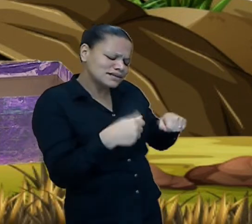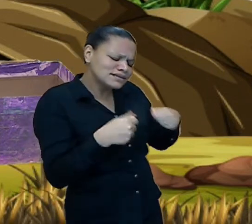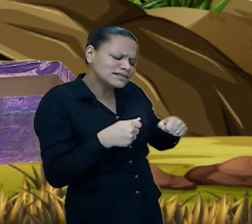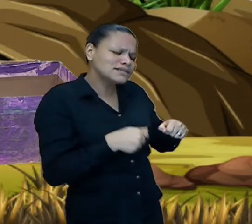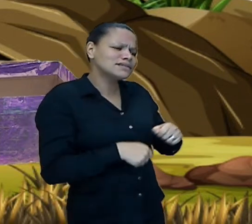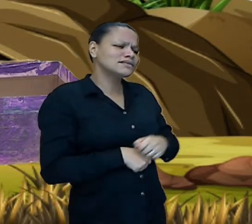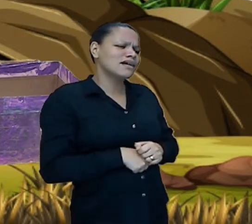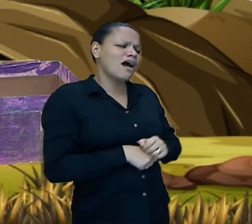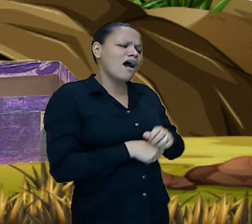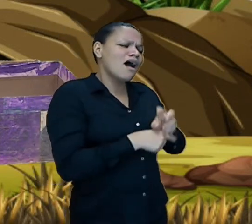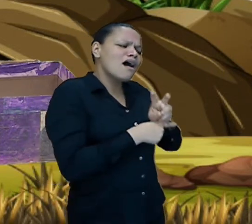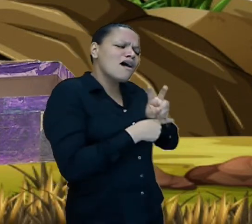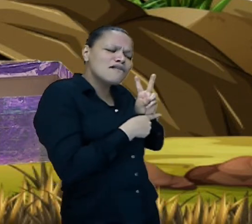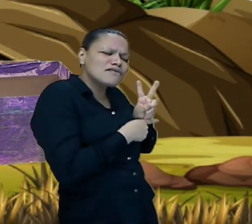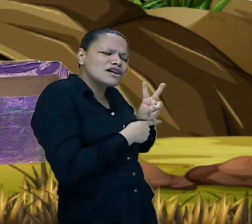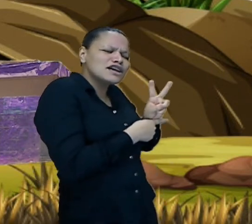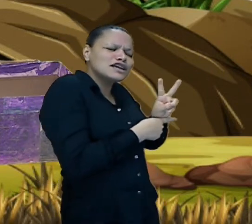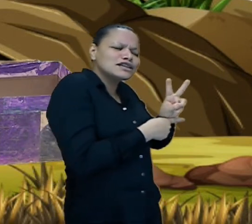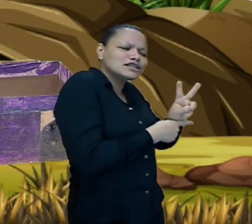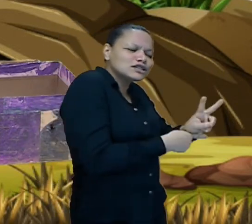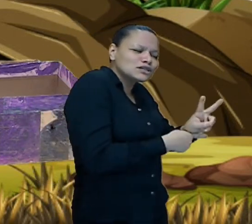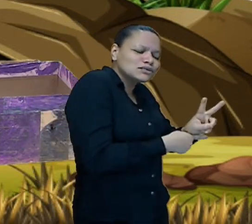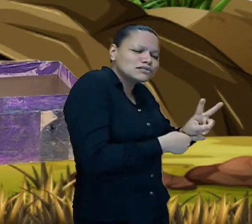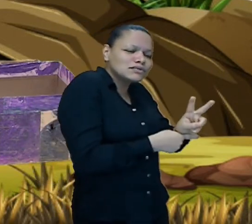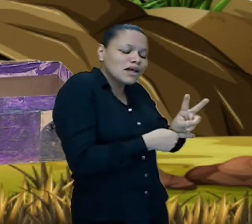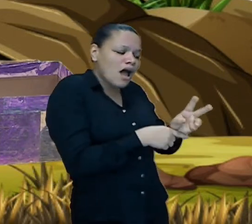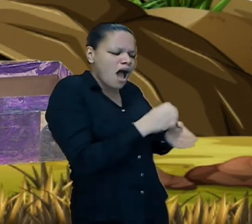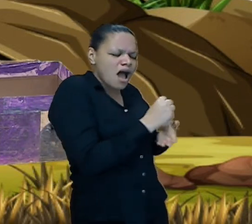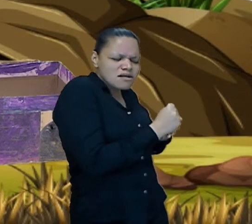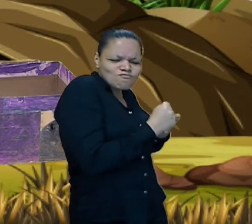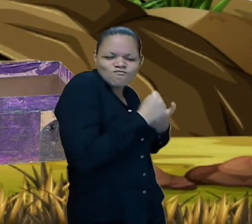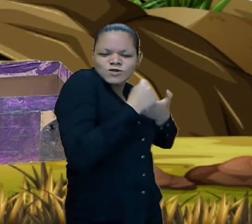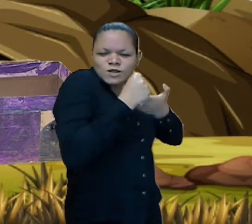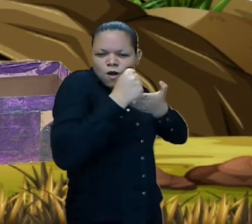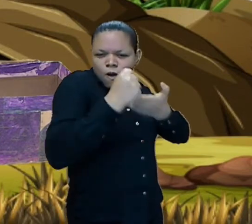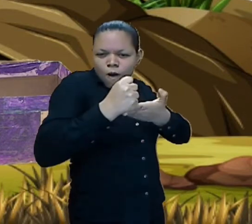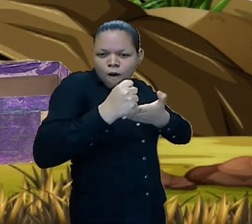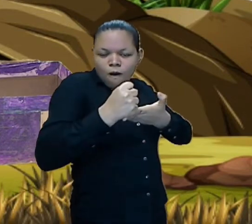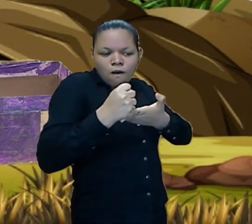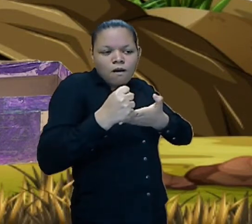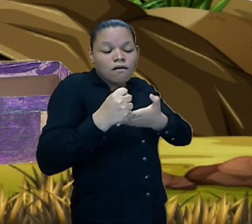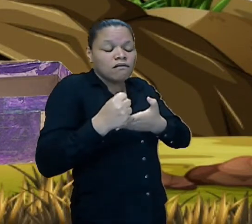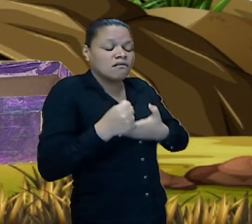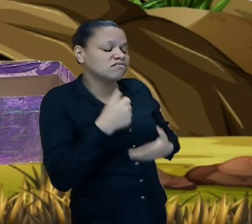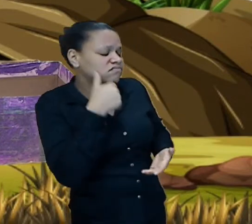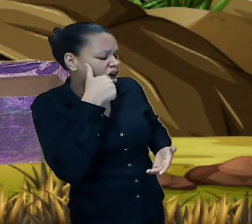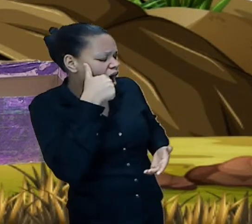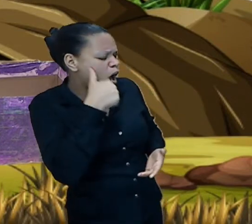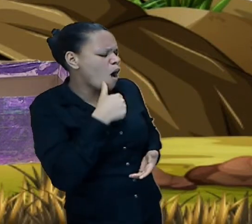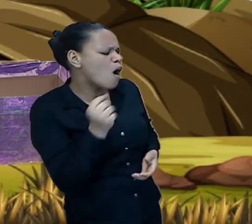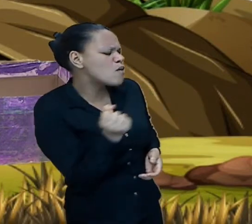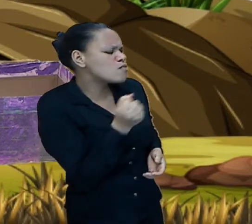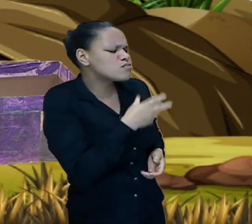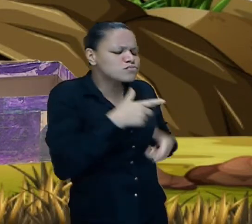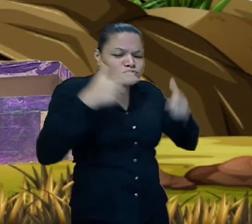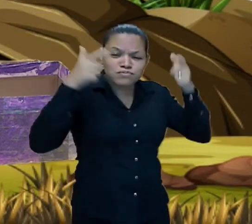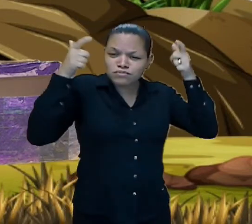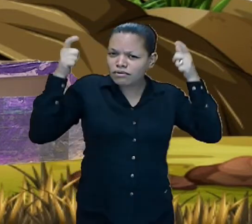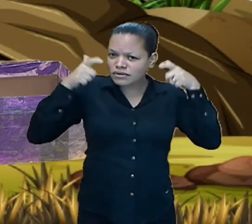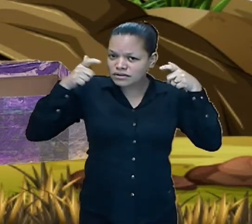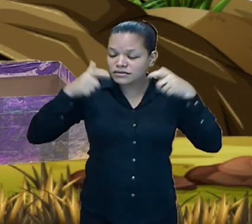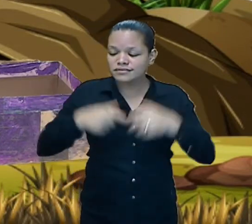-la do monstro monstruoso ai o príncipe estava muito preocupado dizendo